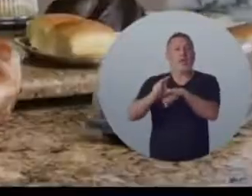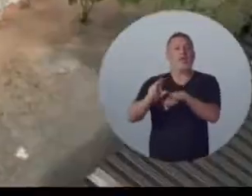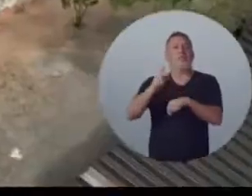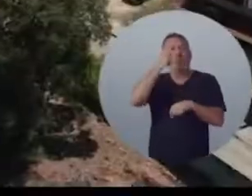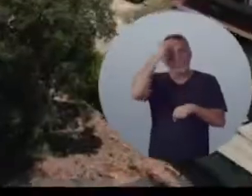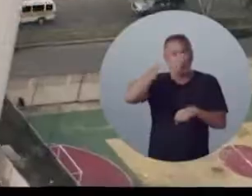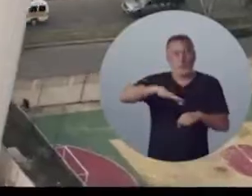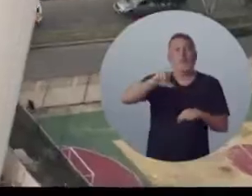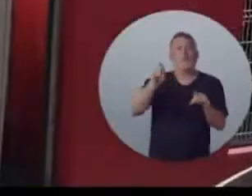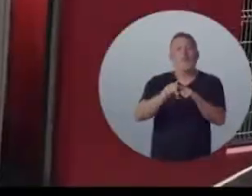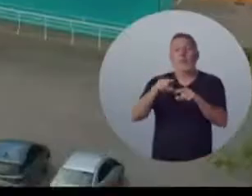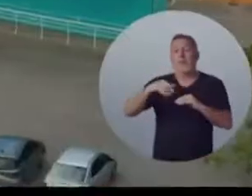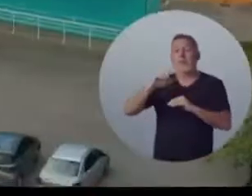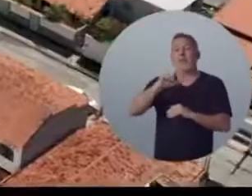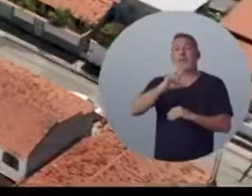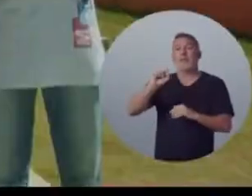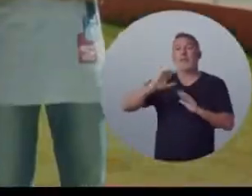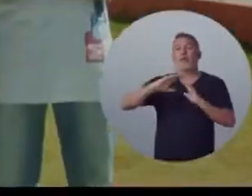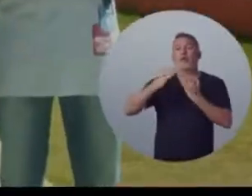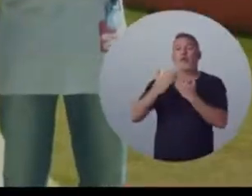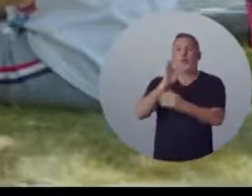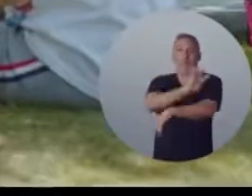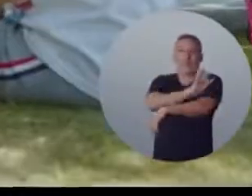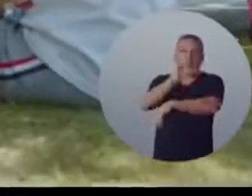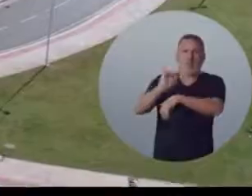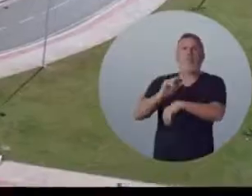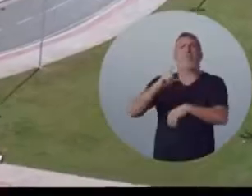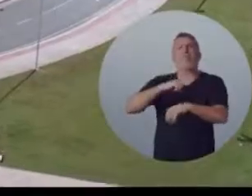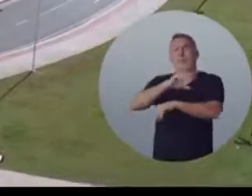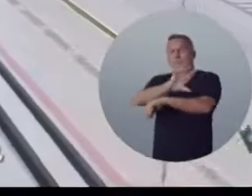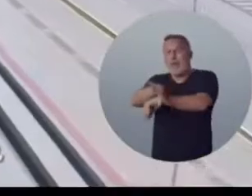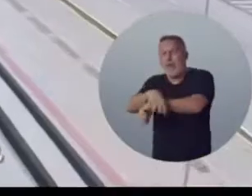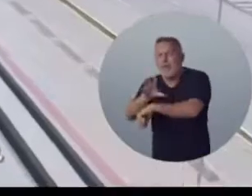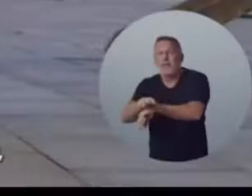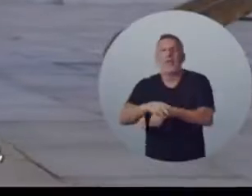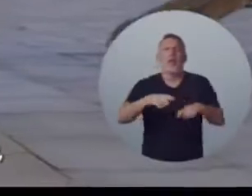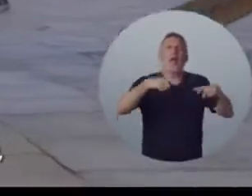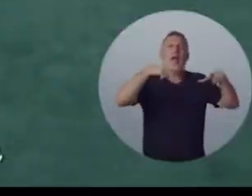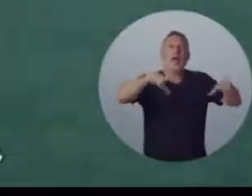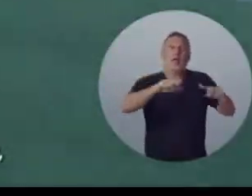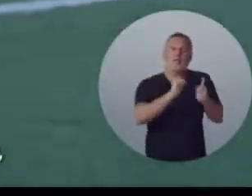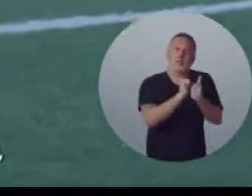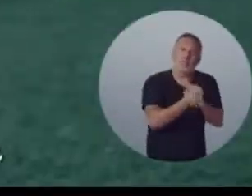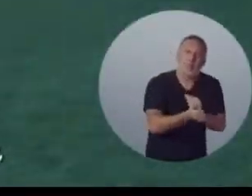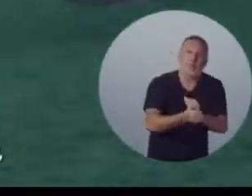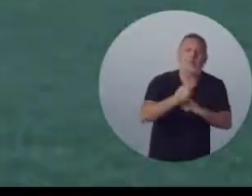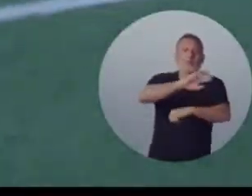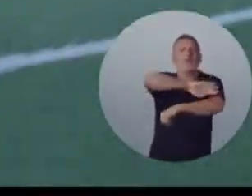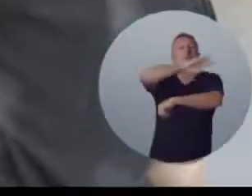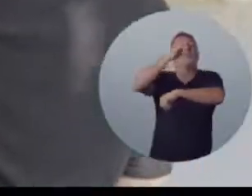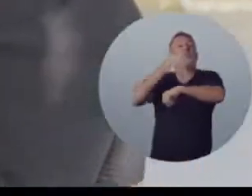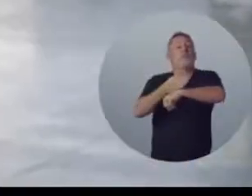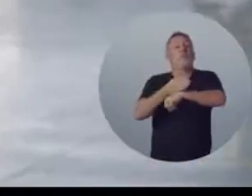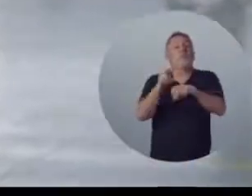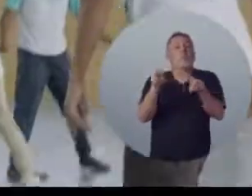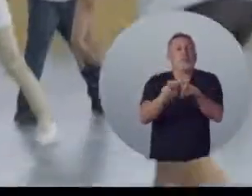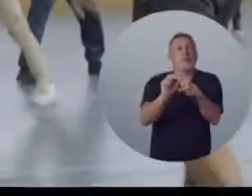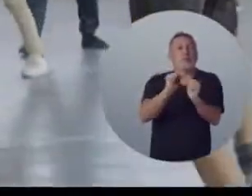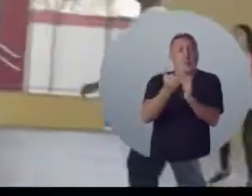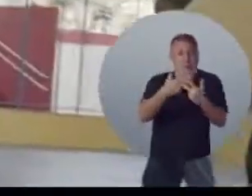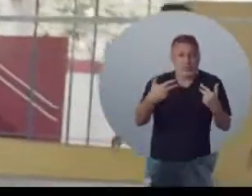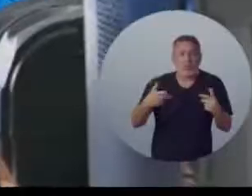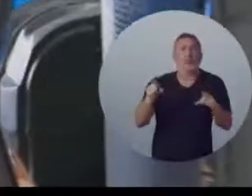profissional e criou 100 novas escolas de tempo integral. Construiu praças saudáveis, campos bom de bola, ginásios